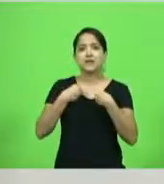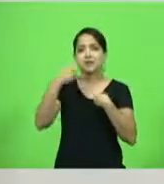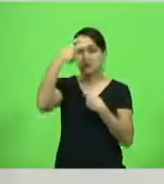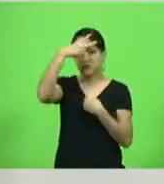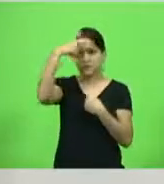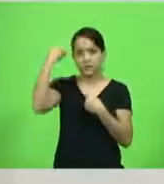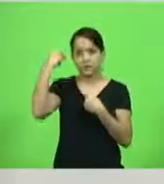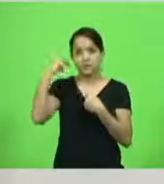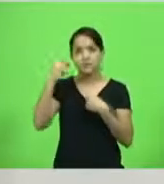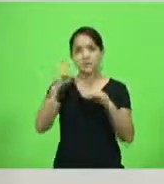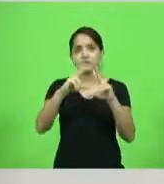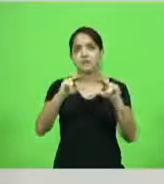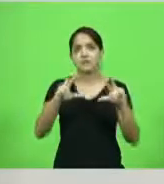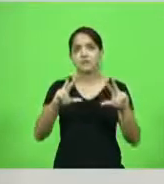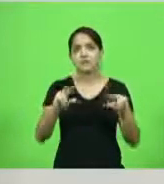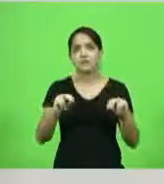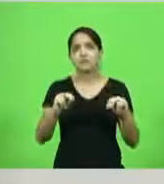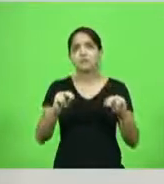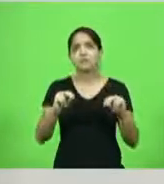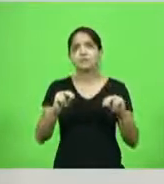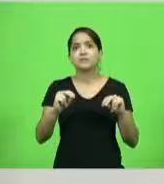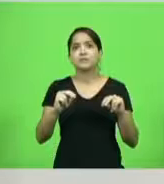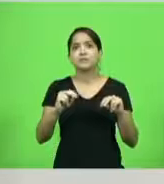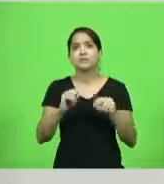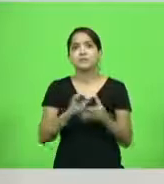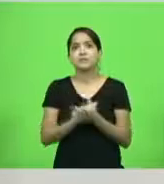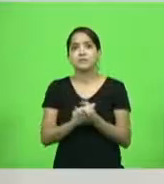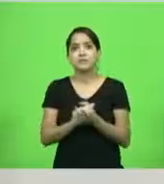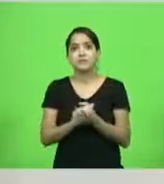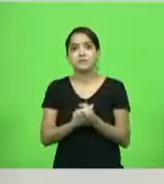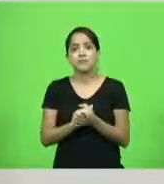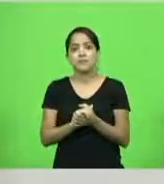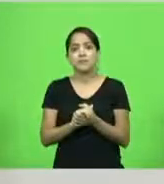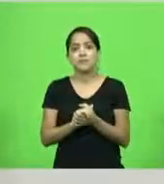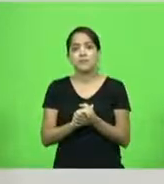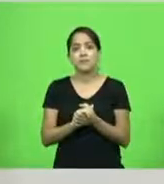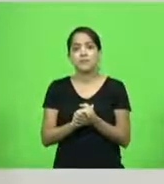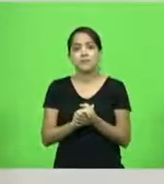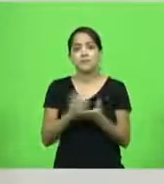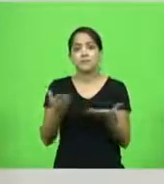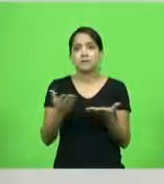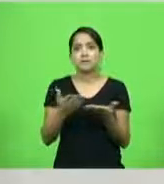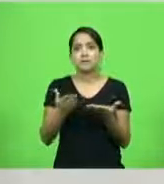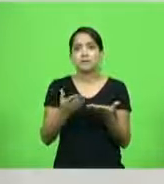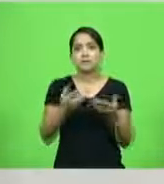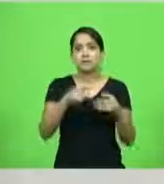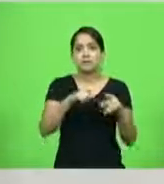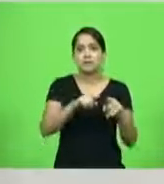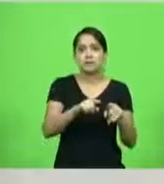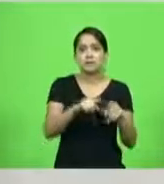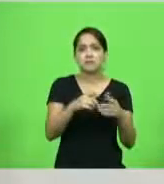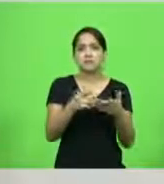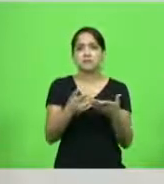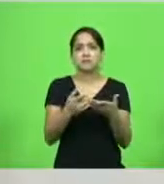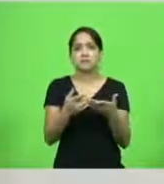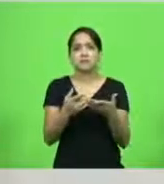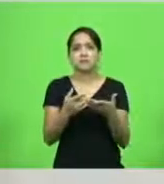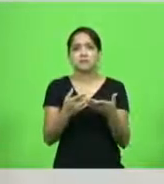Florianópolis aqui, que estava cruzando dentro do gabinete dele, aquilo ali não é fazer amor, não é fazer sexo, nada, aquilo é cruzar